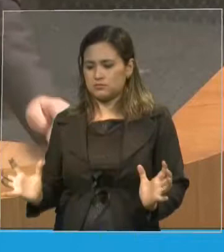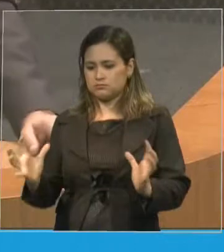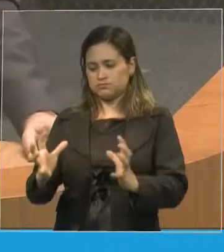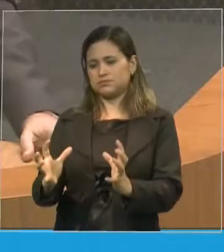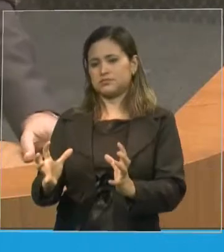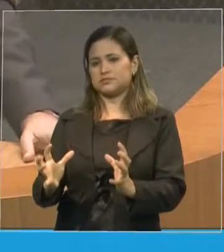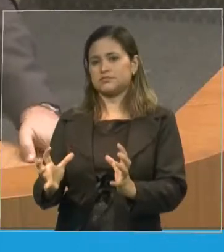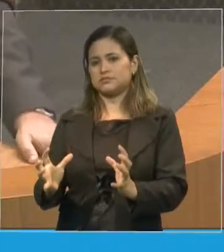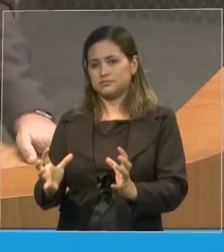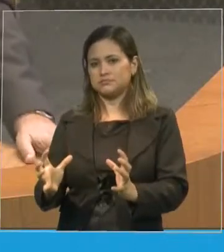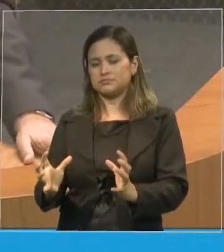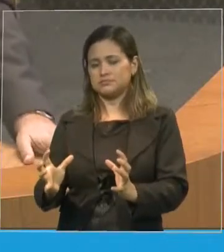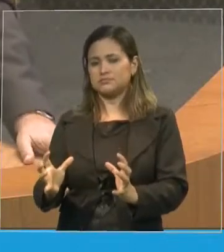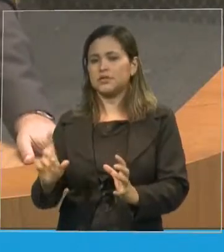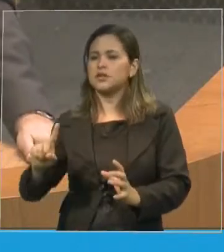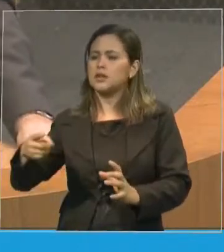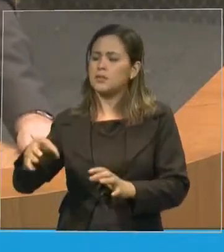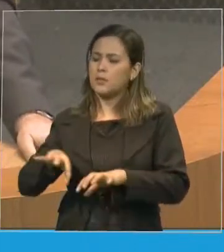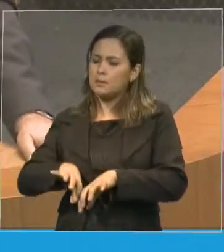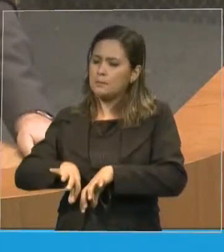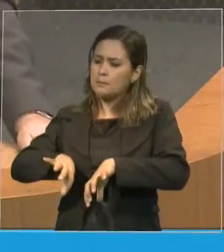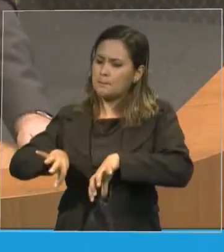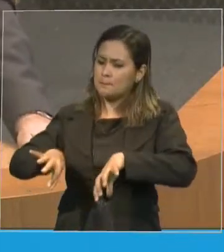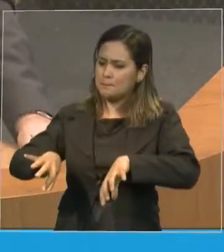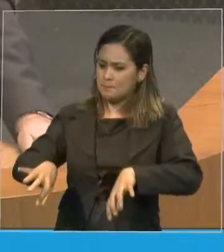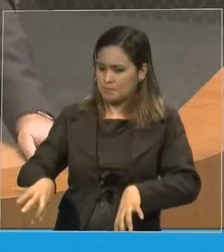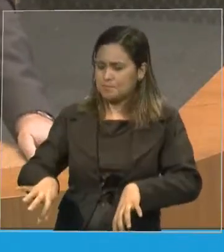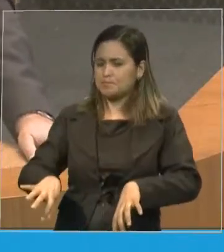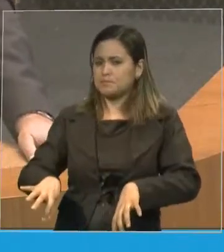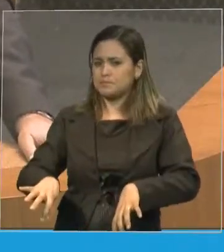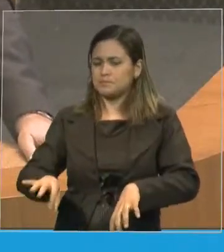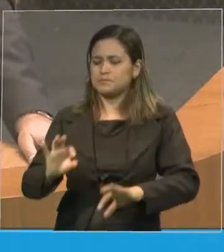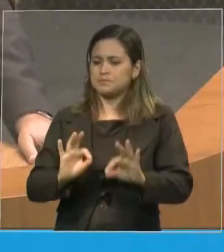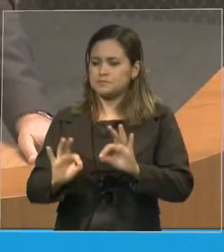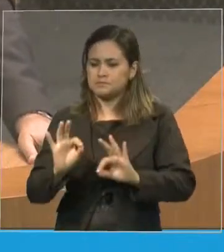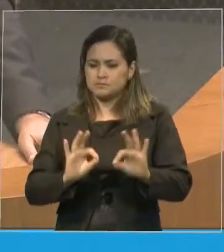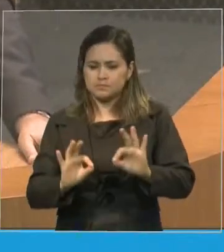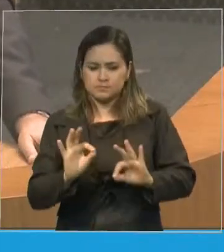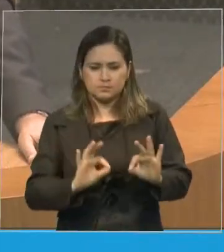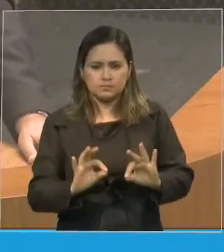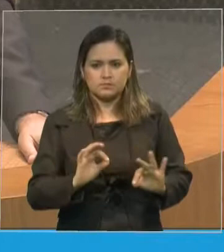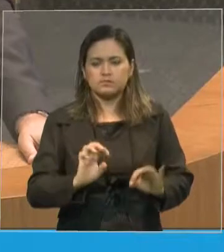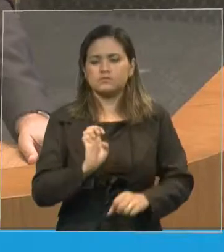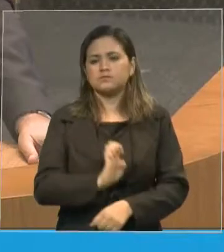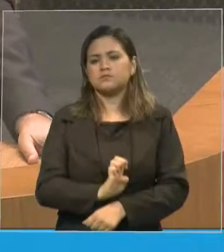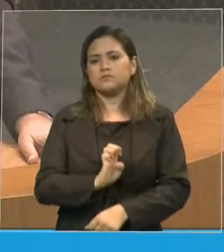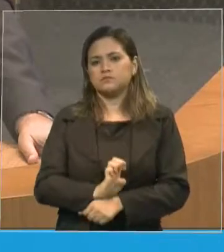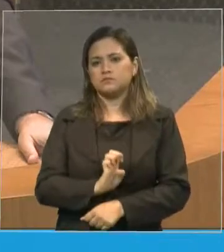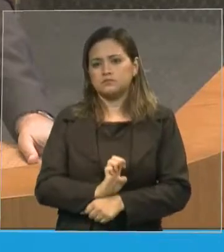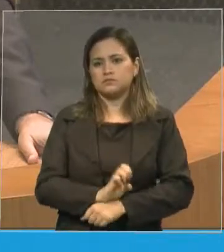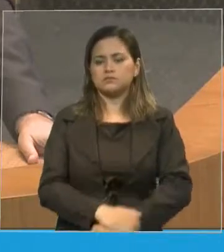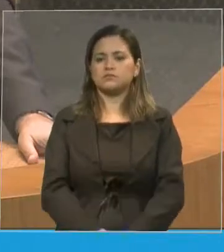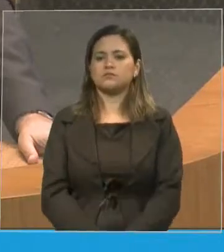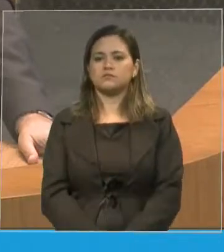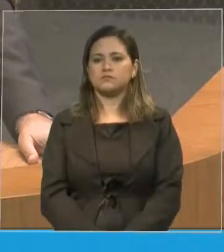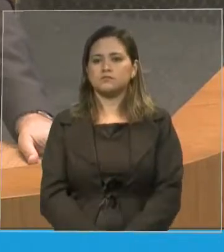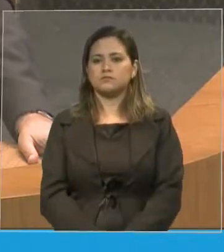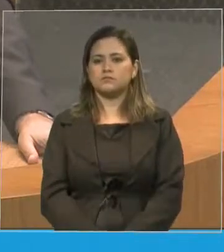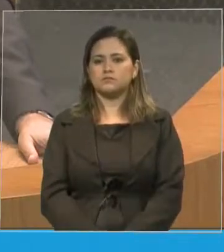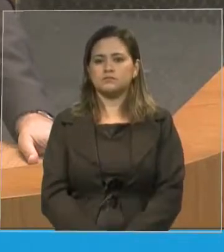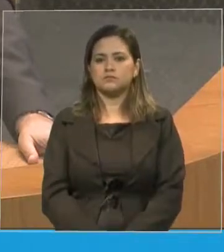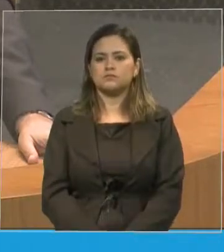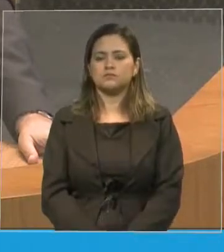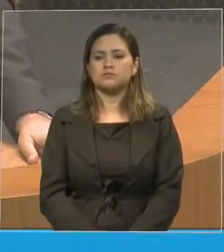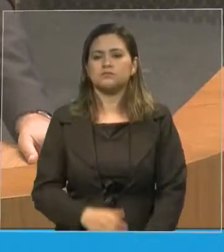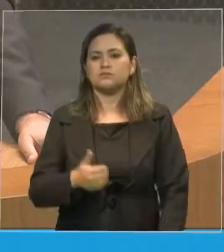capitania, depois fomos sendo organizados como nós somos, irmãos. E em